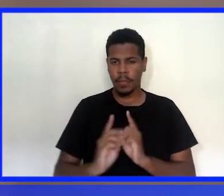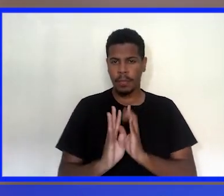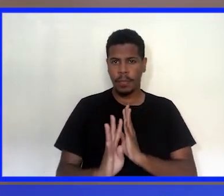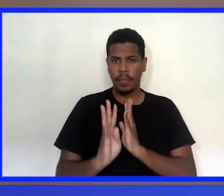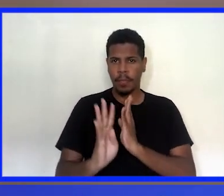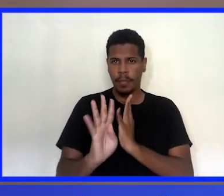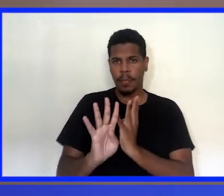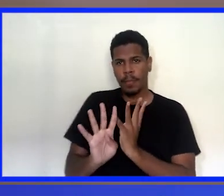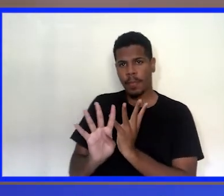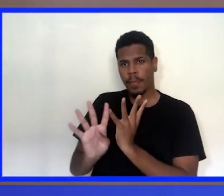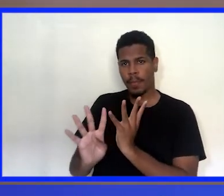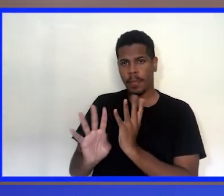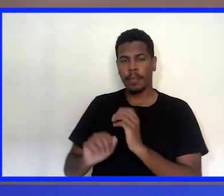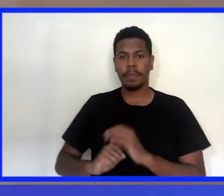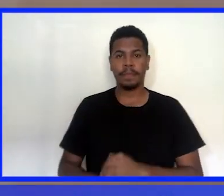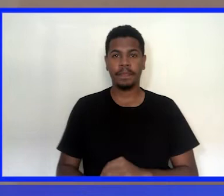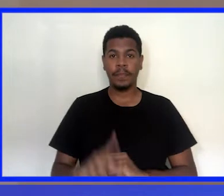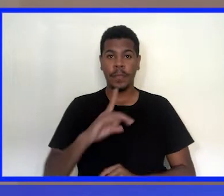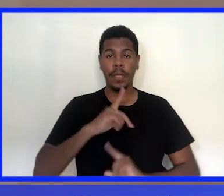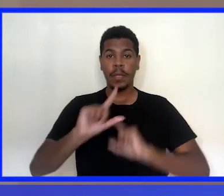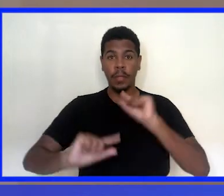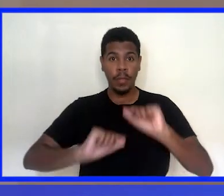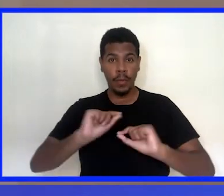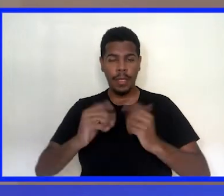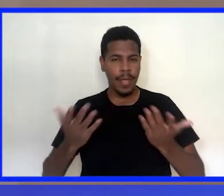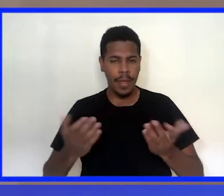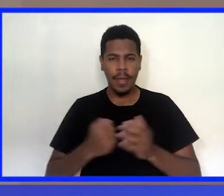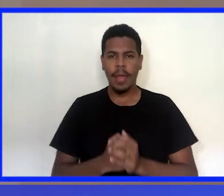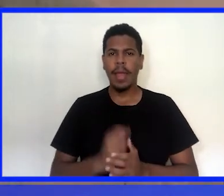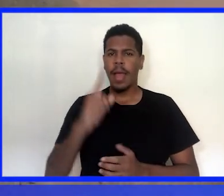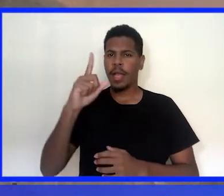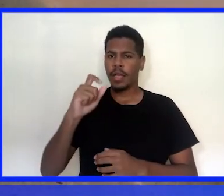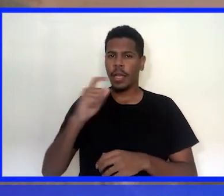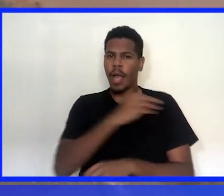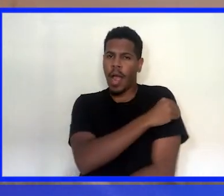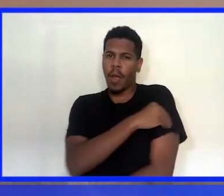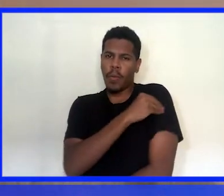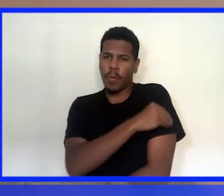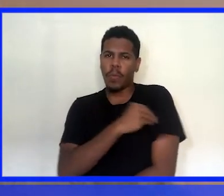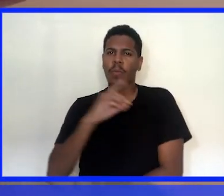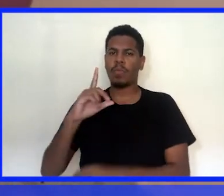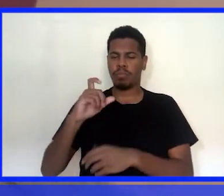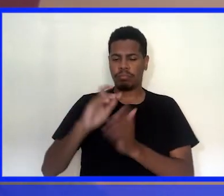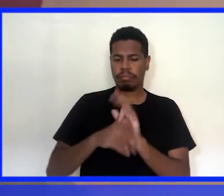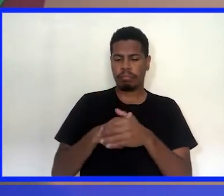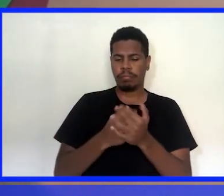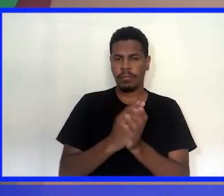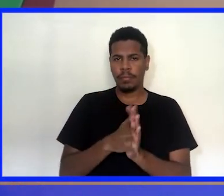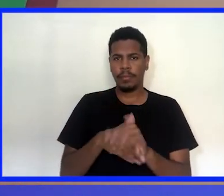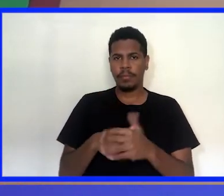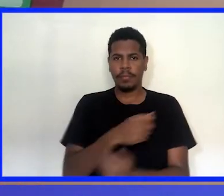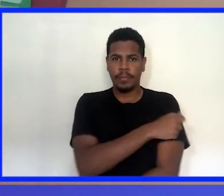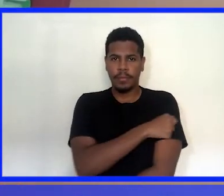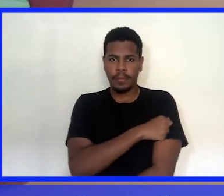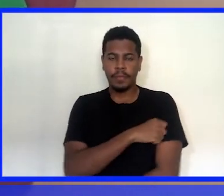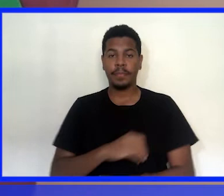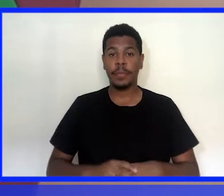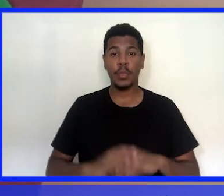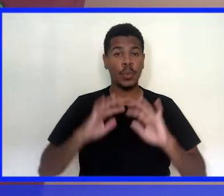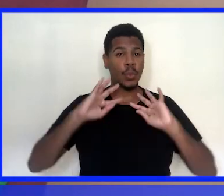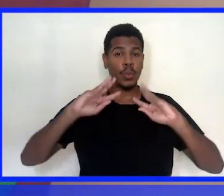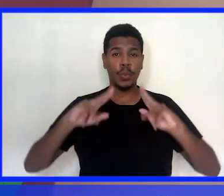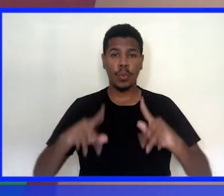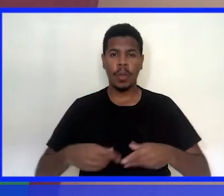para acontecimentos de filas. E também teremos a disponibilização de álcool gel para os alunos, para a higienização das